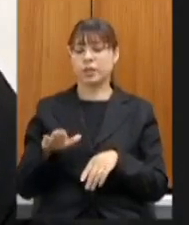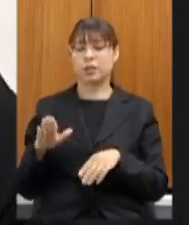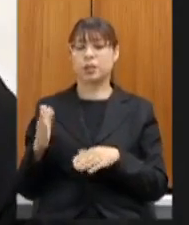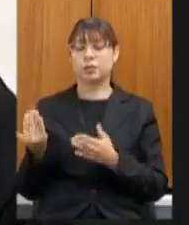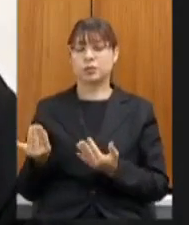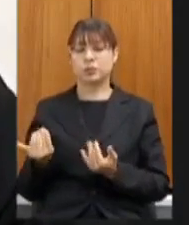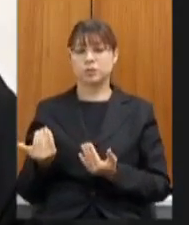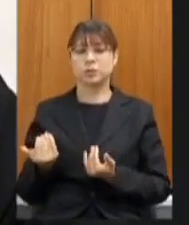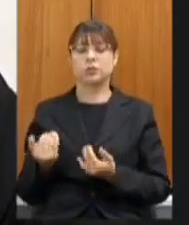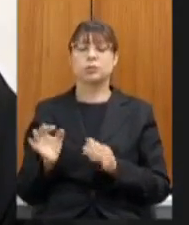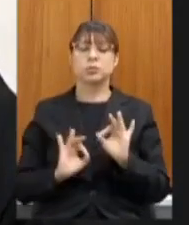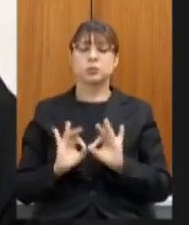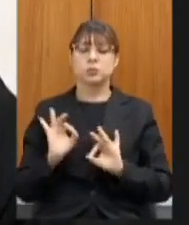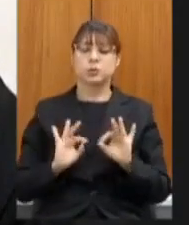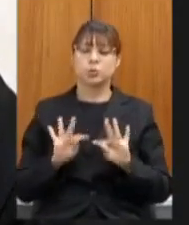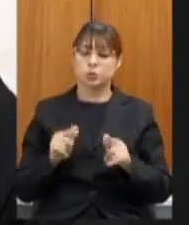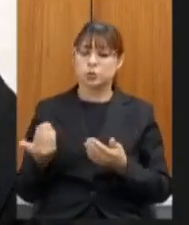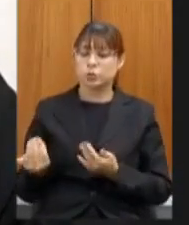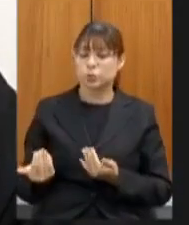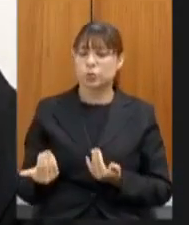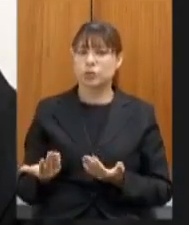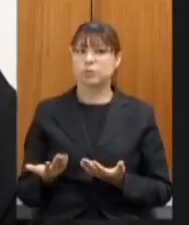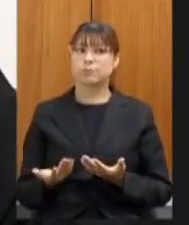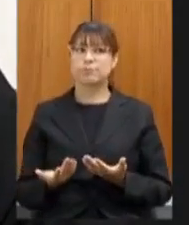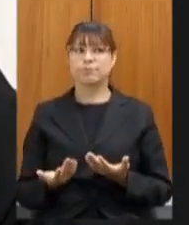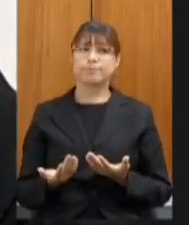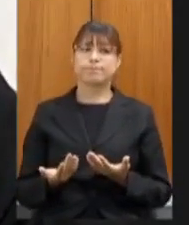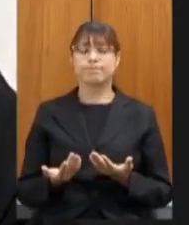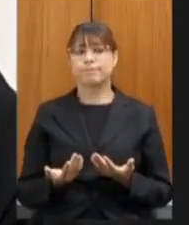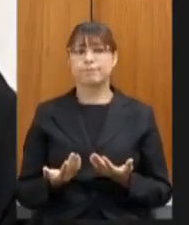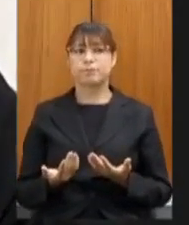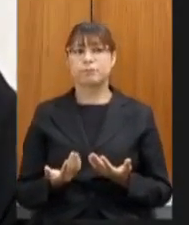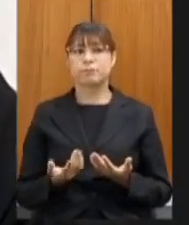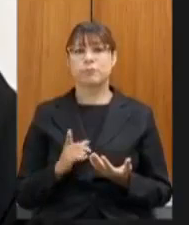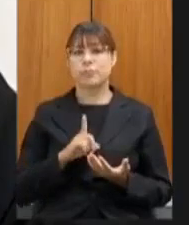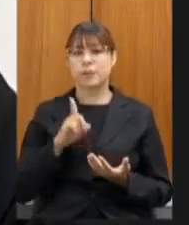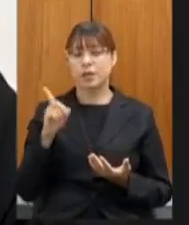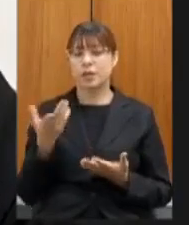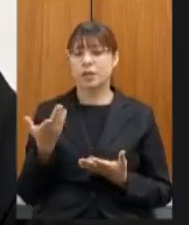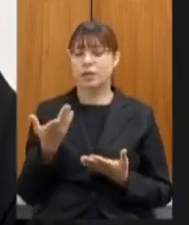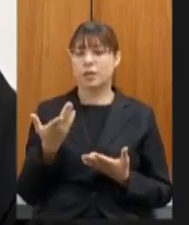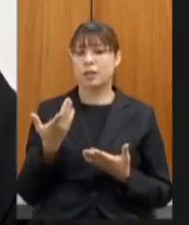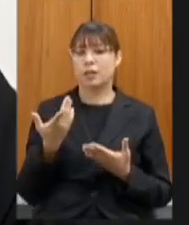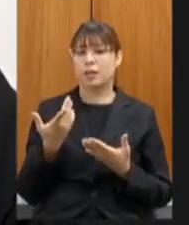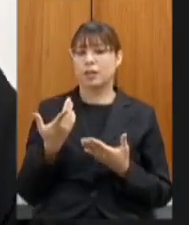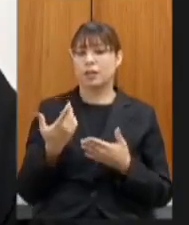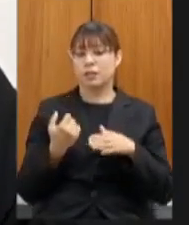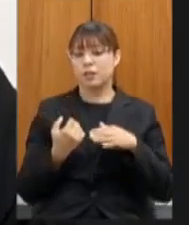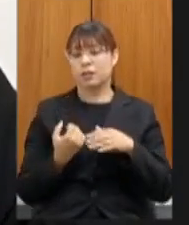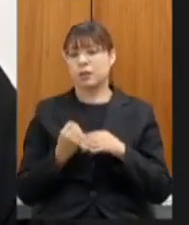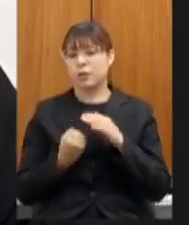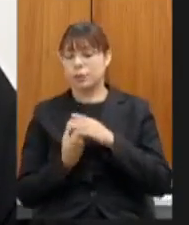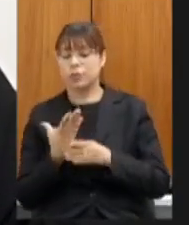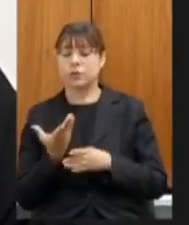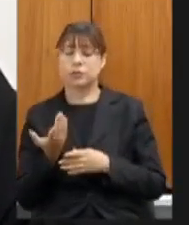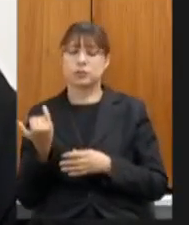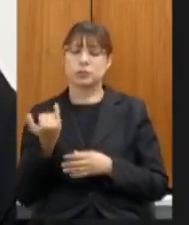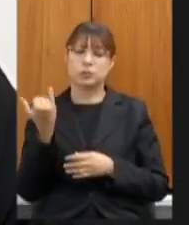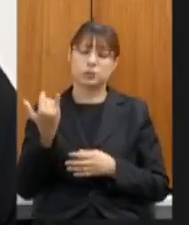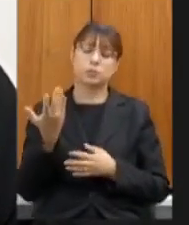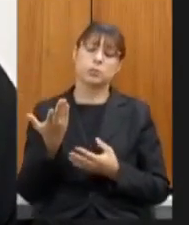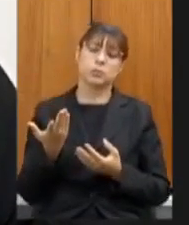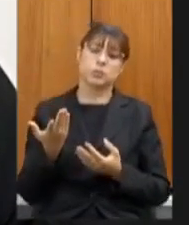da preparação desses jovens enfim e a Caimartins ela tem de certa forma diminuído embora ela está dentro da